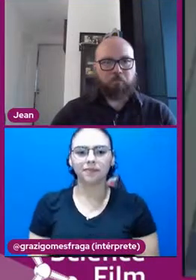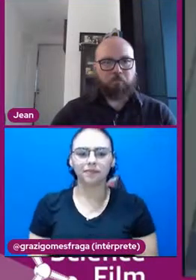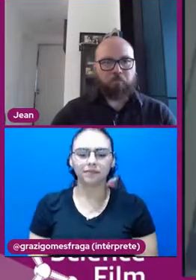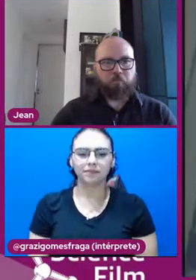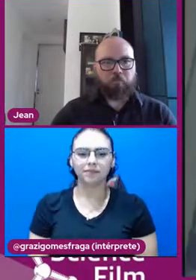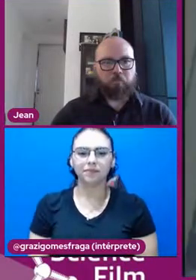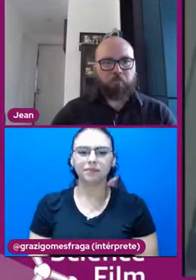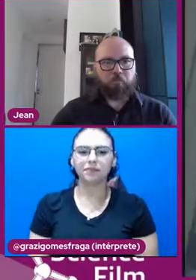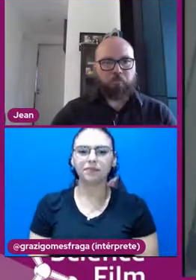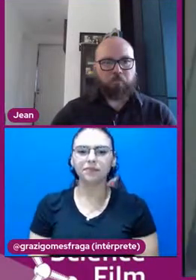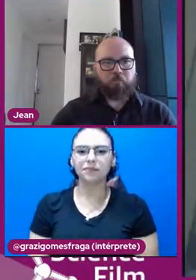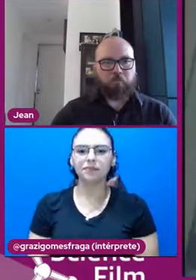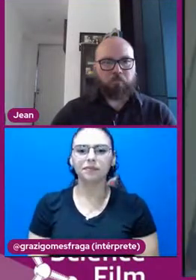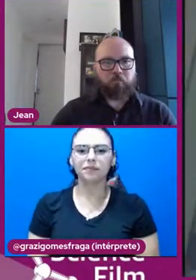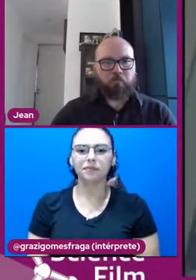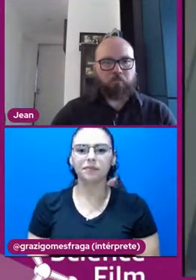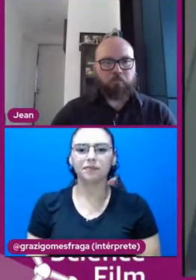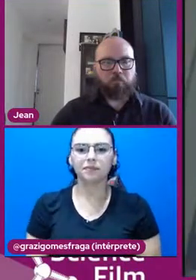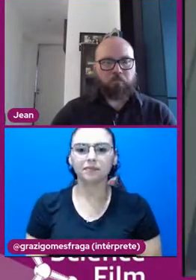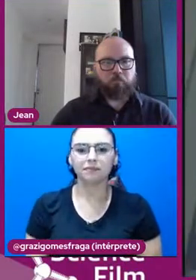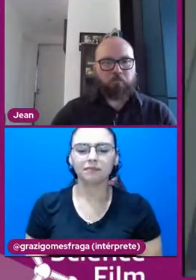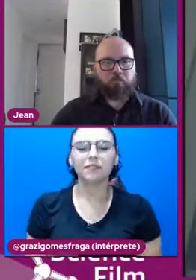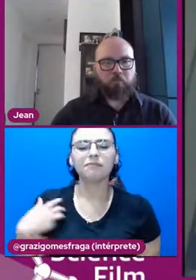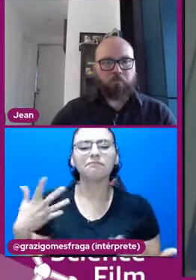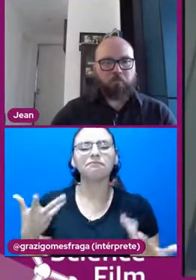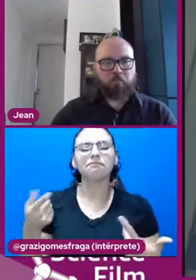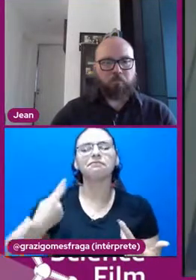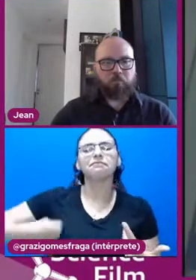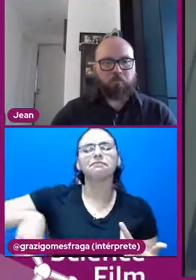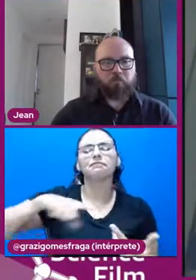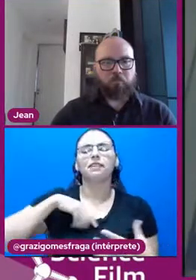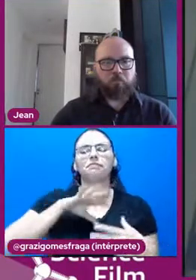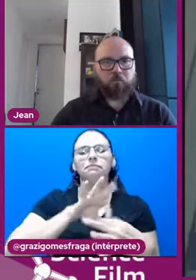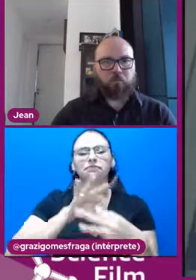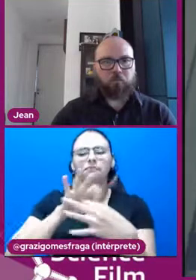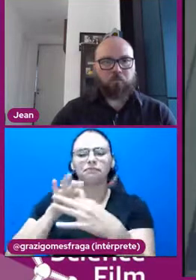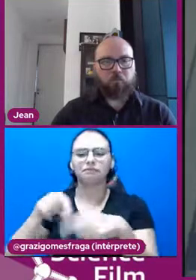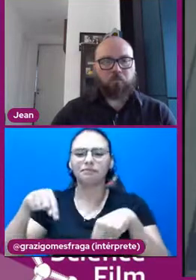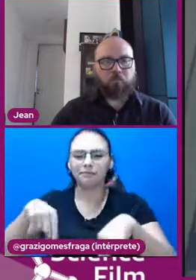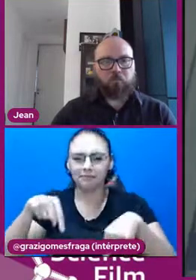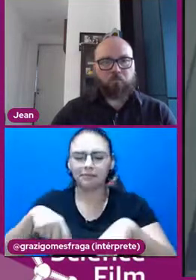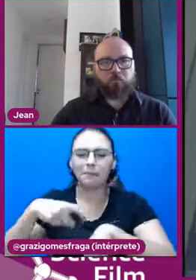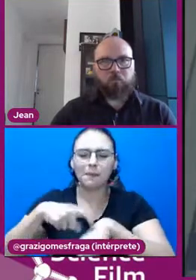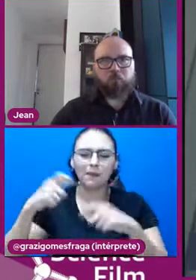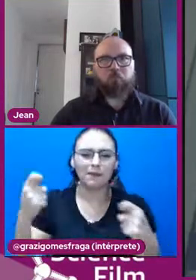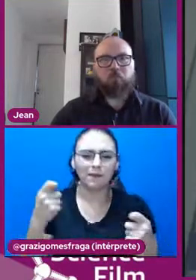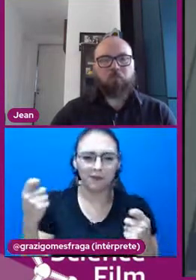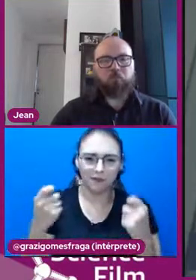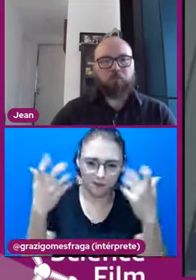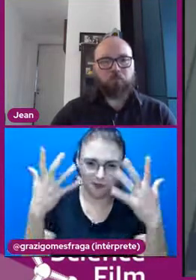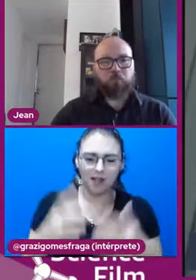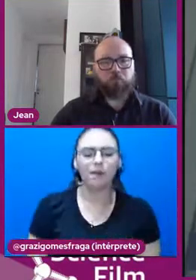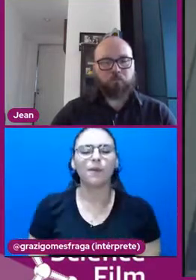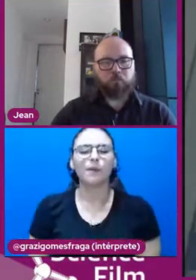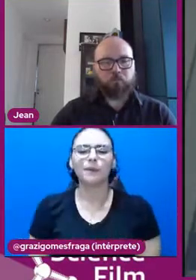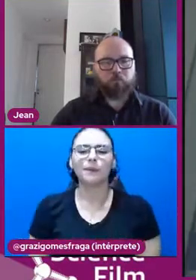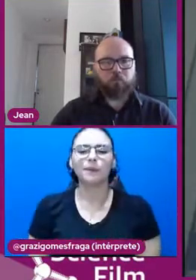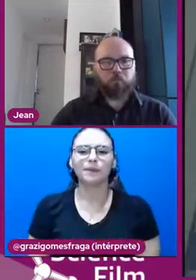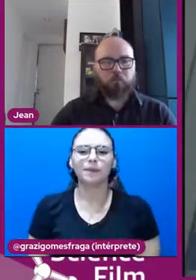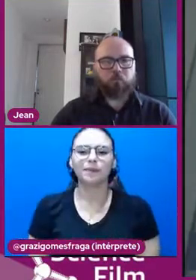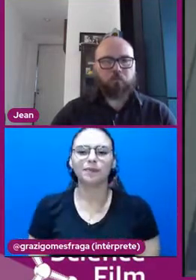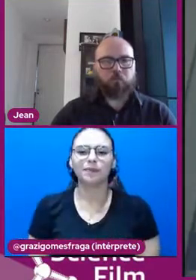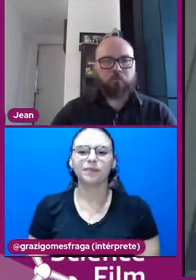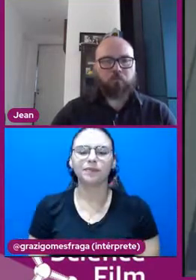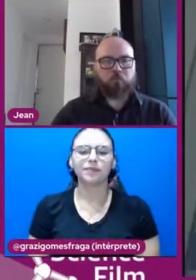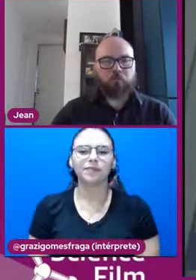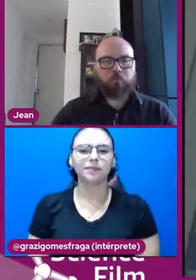É um prazer prazer que possamos conectar ao meio do mundo com o Saisen Film Festival e trazer importantes temas, como nosso